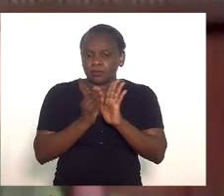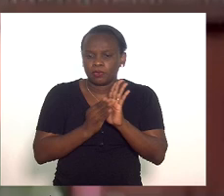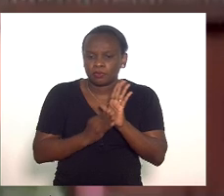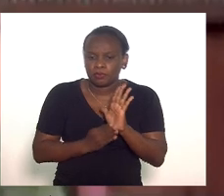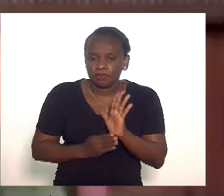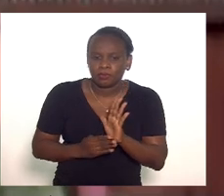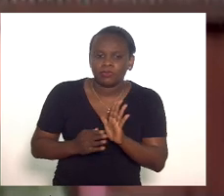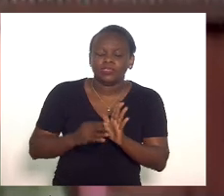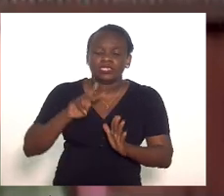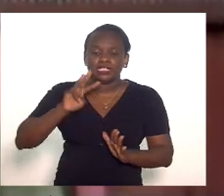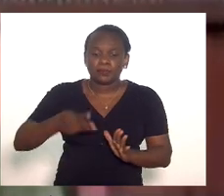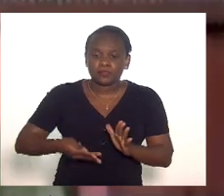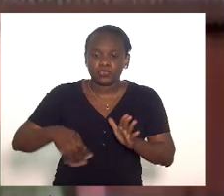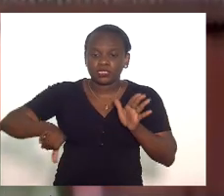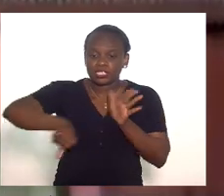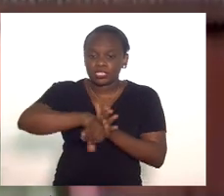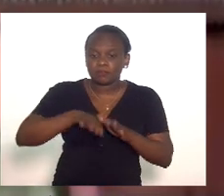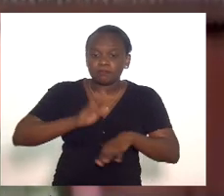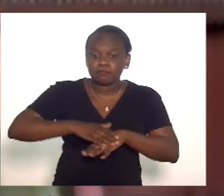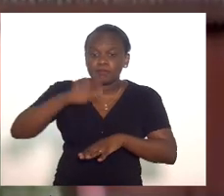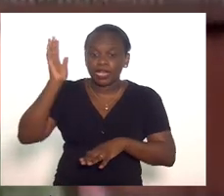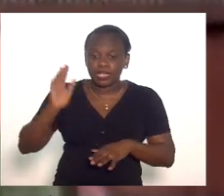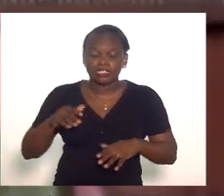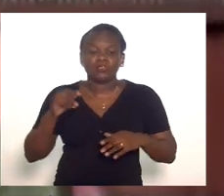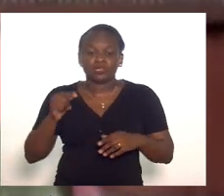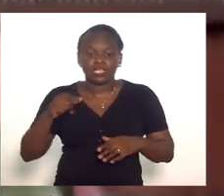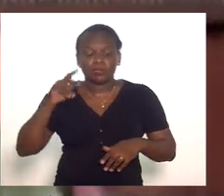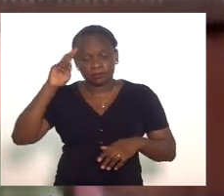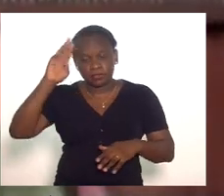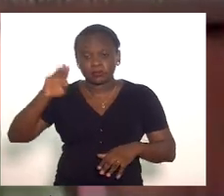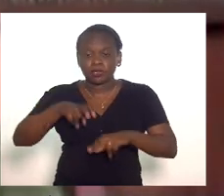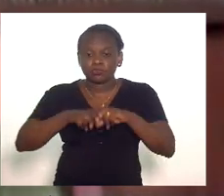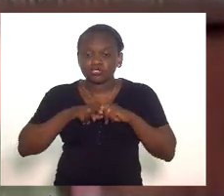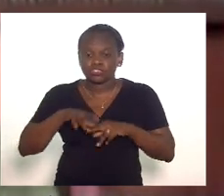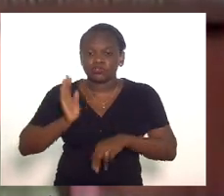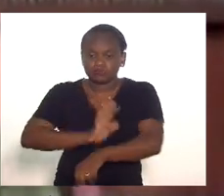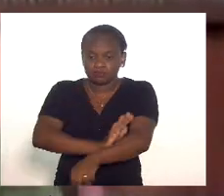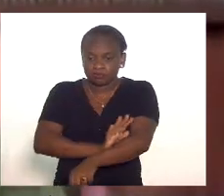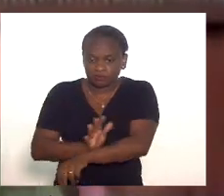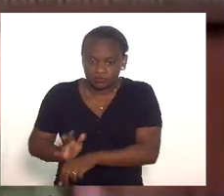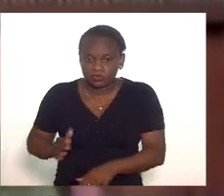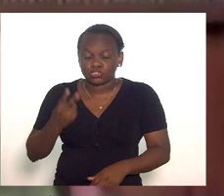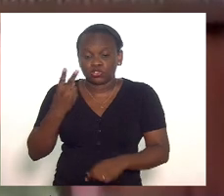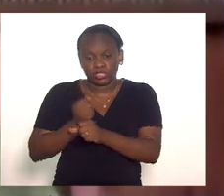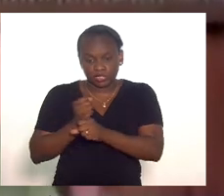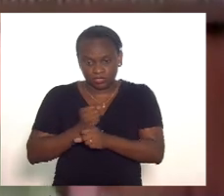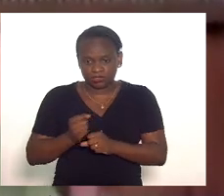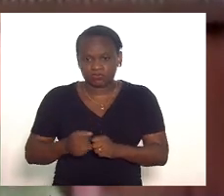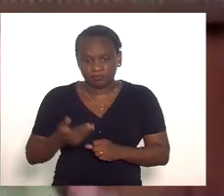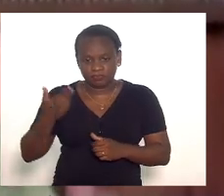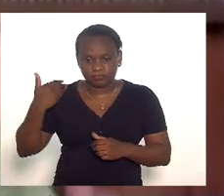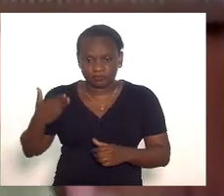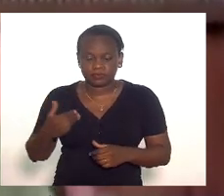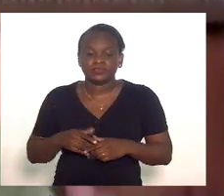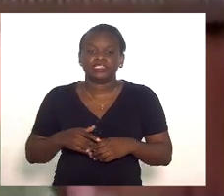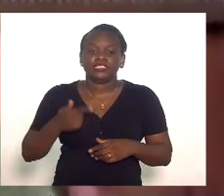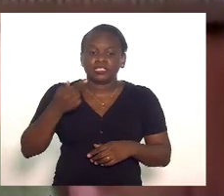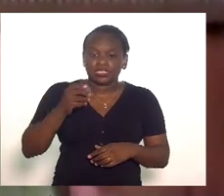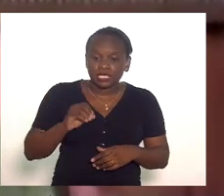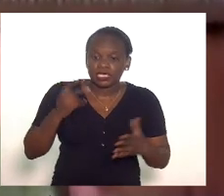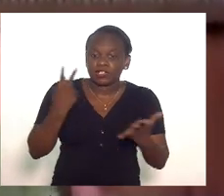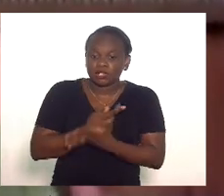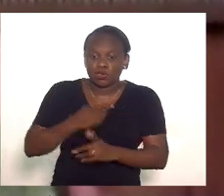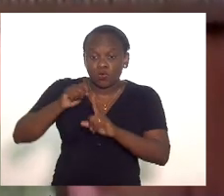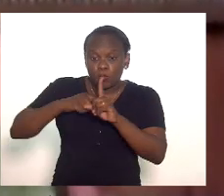3 mil crimes motivados por discriminação racial somente nos últimos dois anos mais de 70 casos por